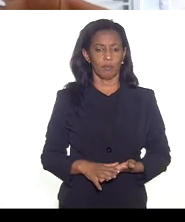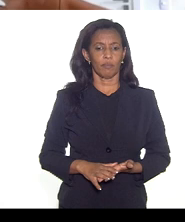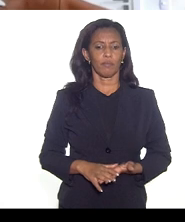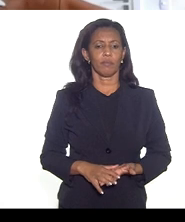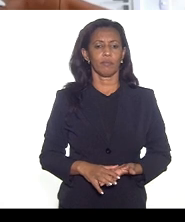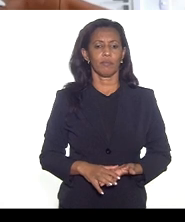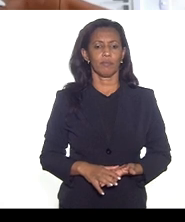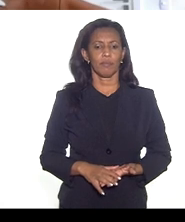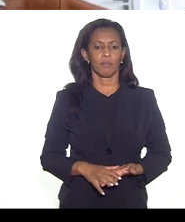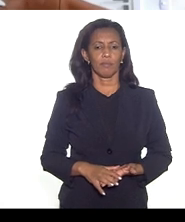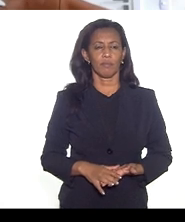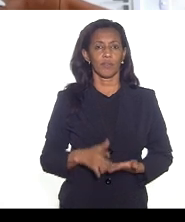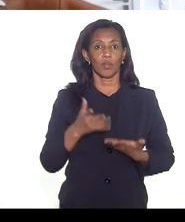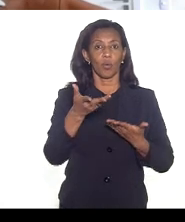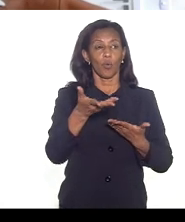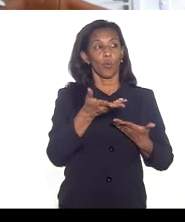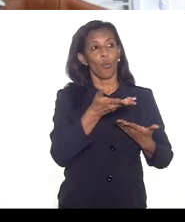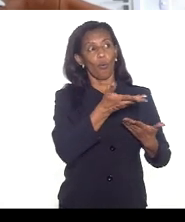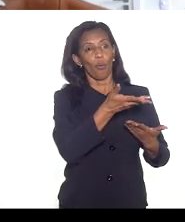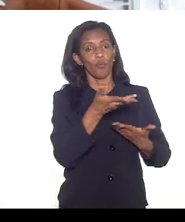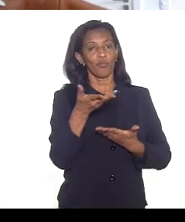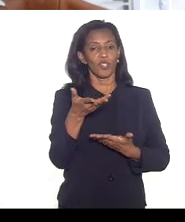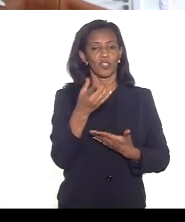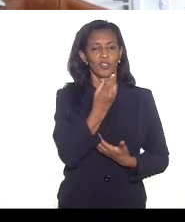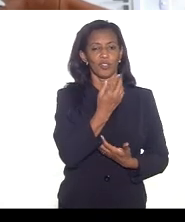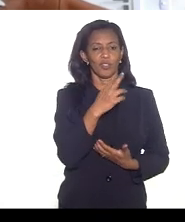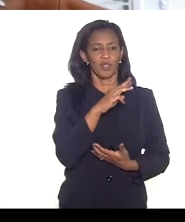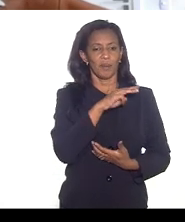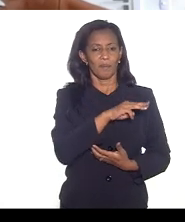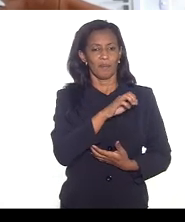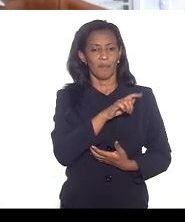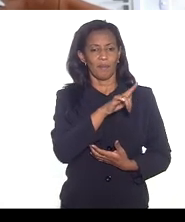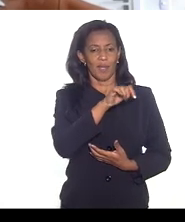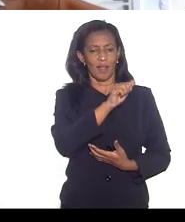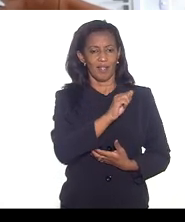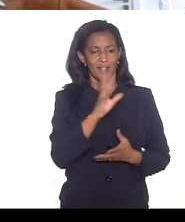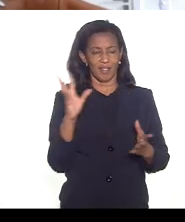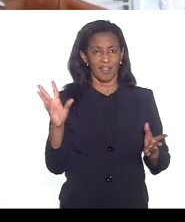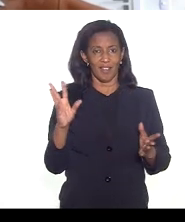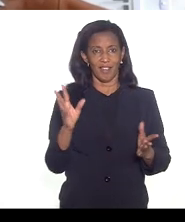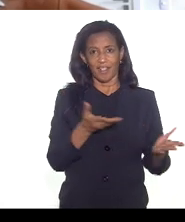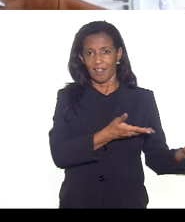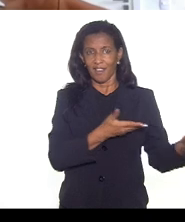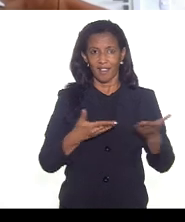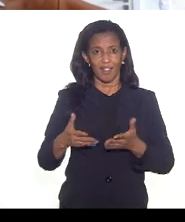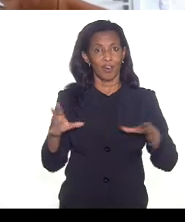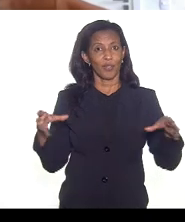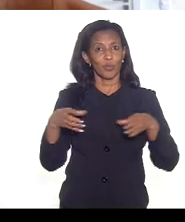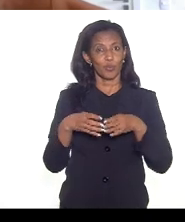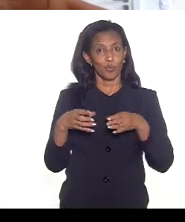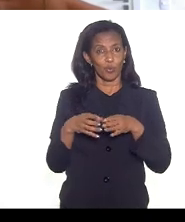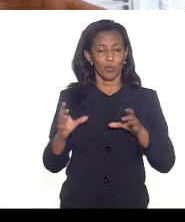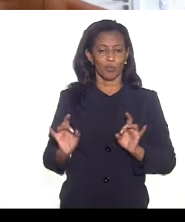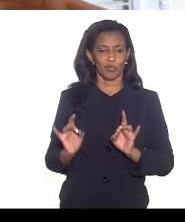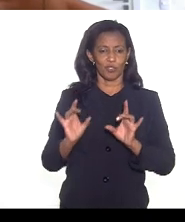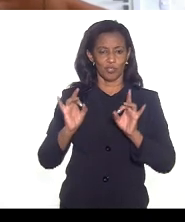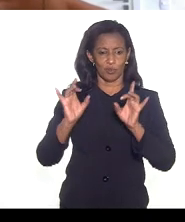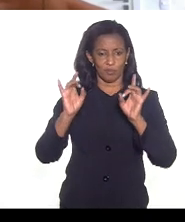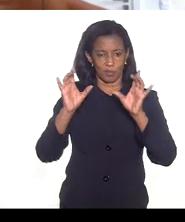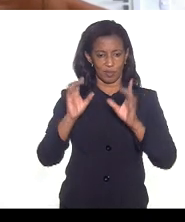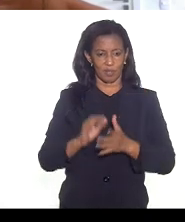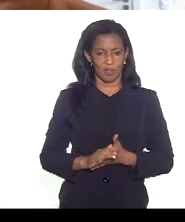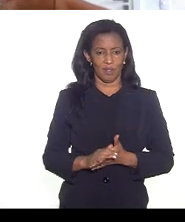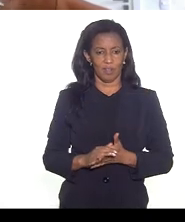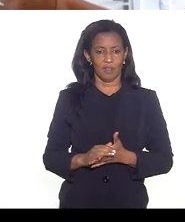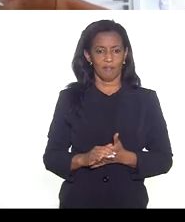para deixar um convite para a doutora Melânia compor o nosso grupo de especialistas que dá um